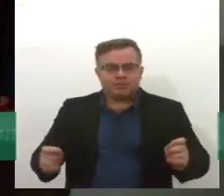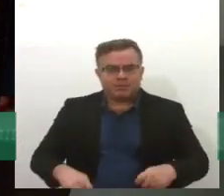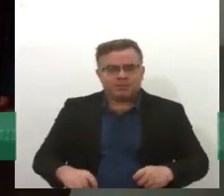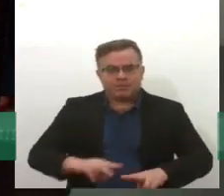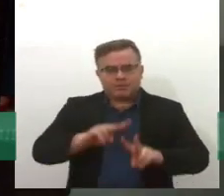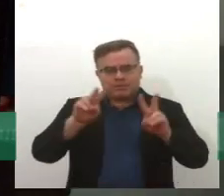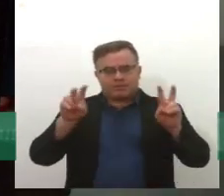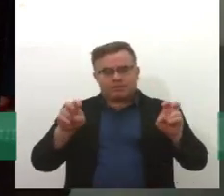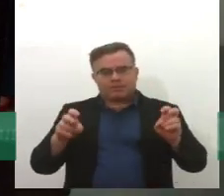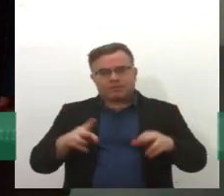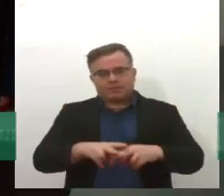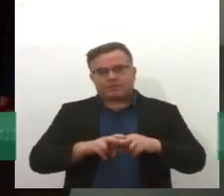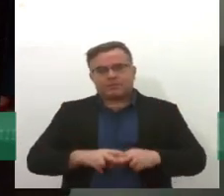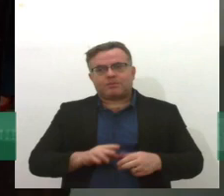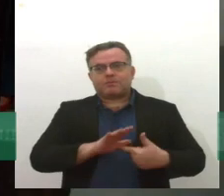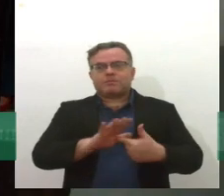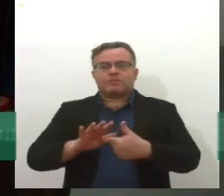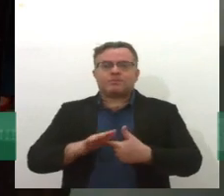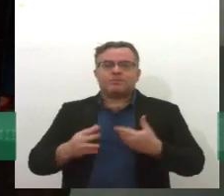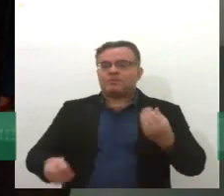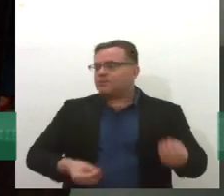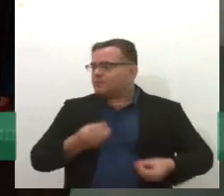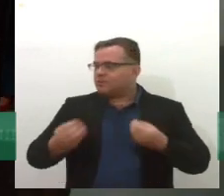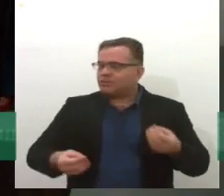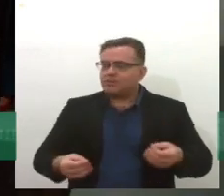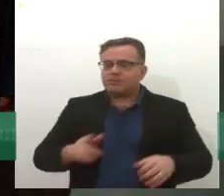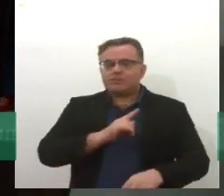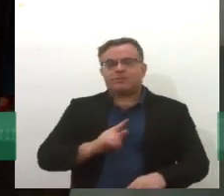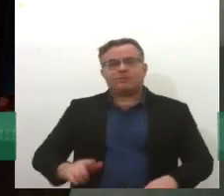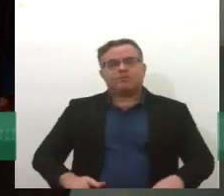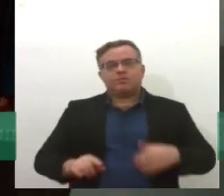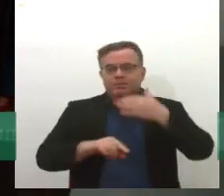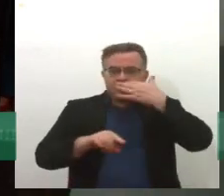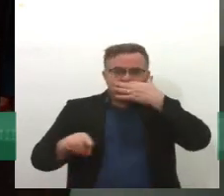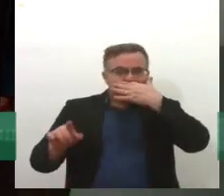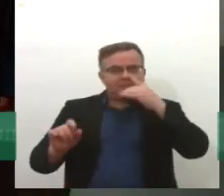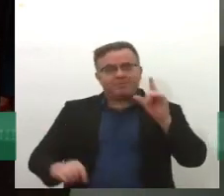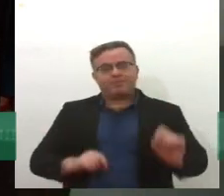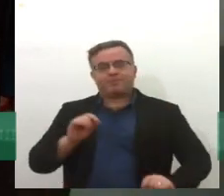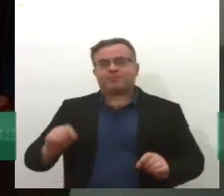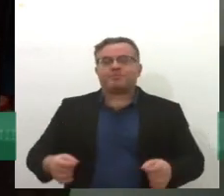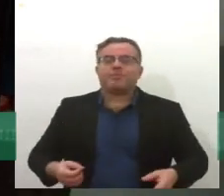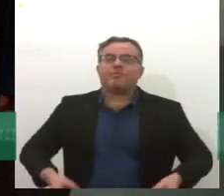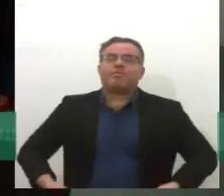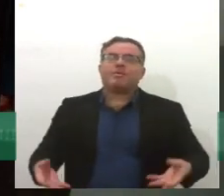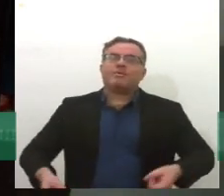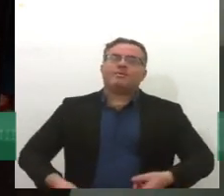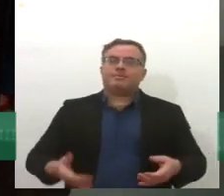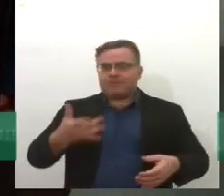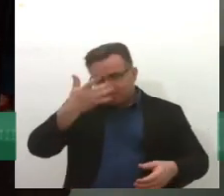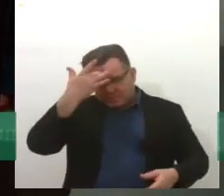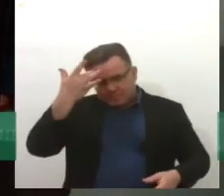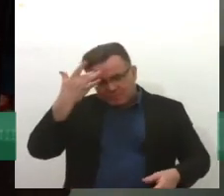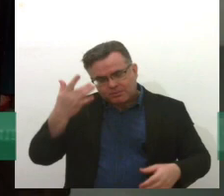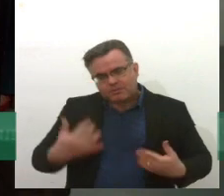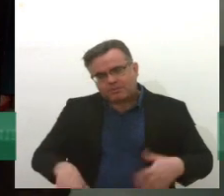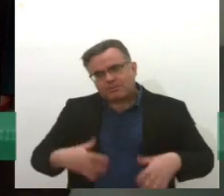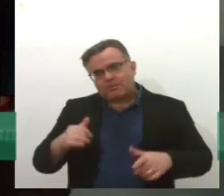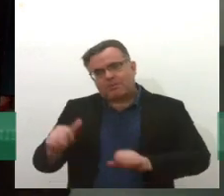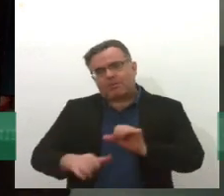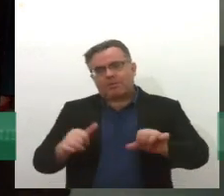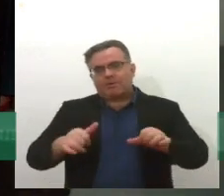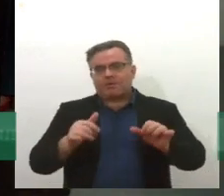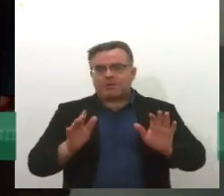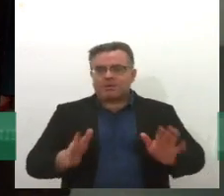No geral, a porcentagem dos orçamentos de saúde dos governos nacionais, gastos com saúde mental, pouco mudou nos últimos anos,